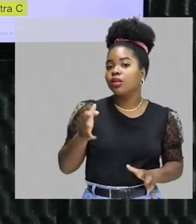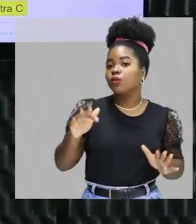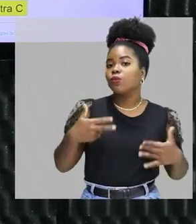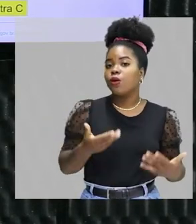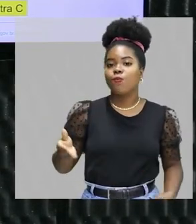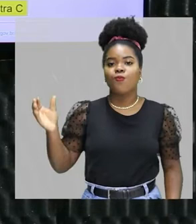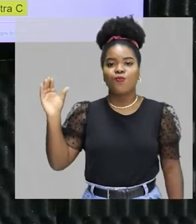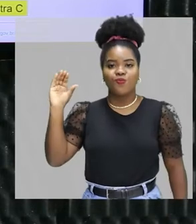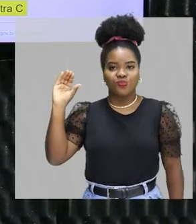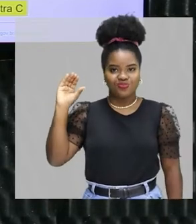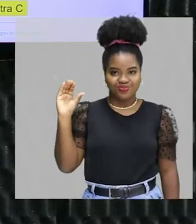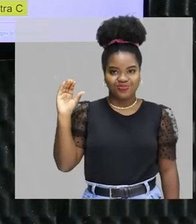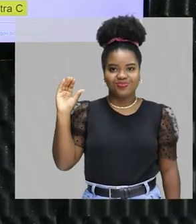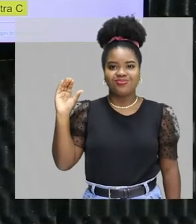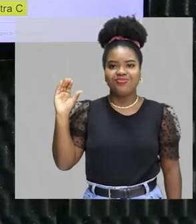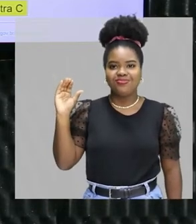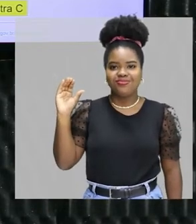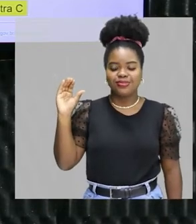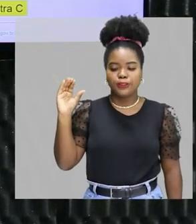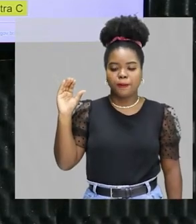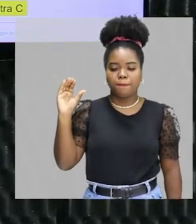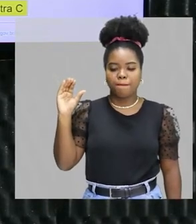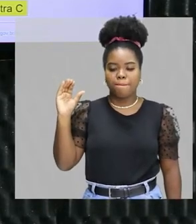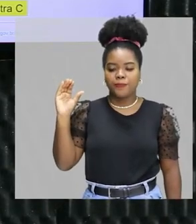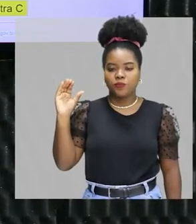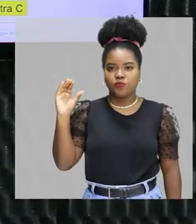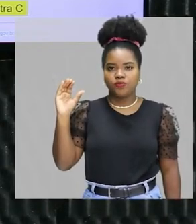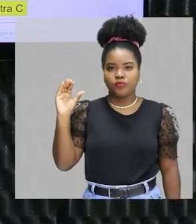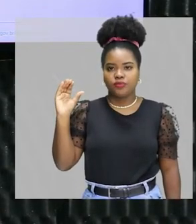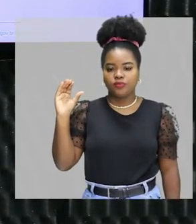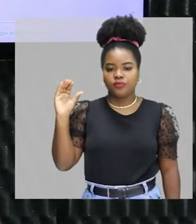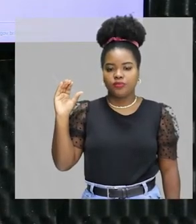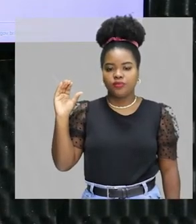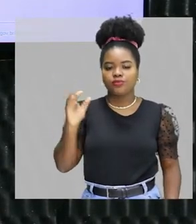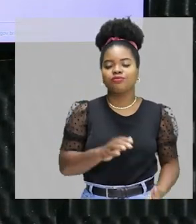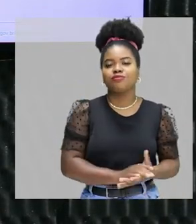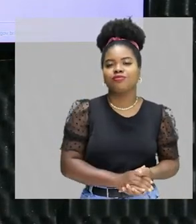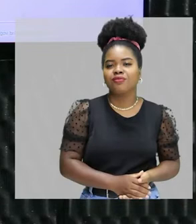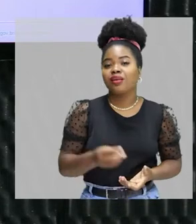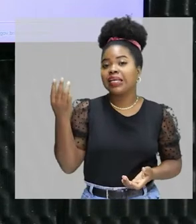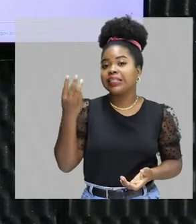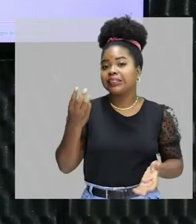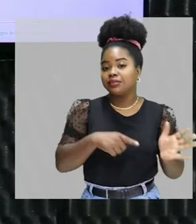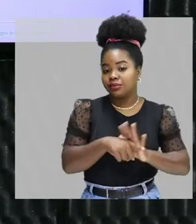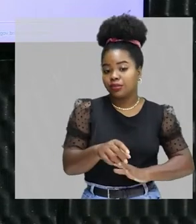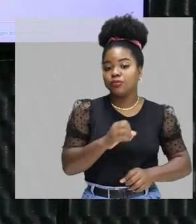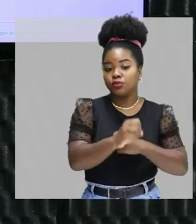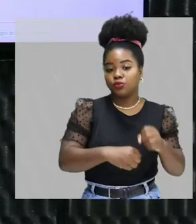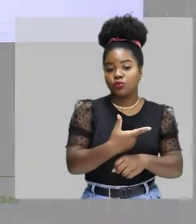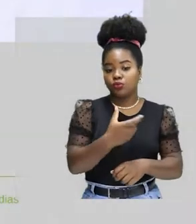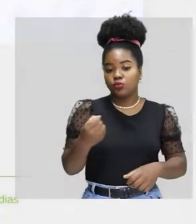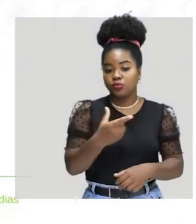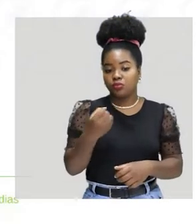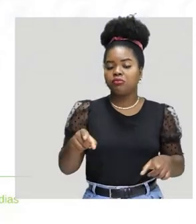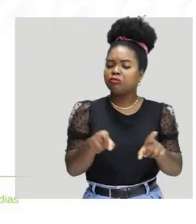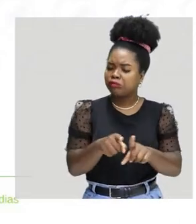resposta correta é a letra C. Beleza? Vamos. Mais uma questão. 2020, também